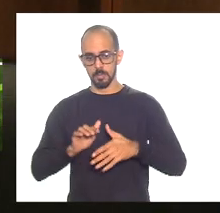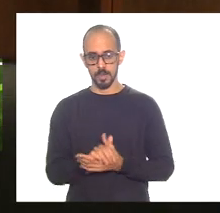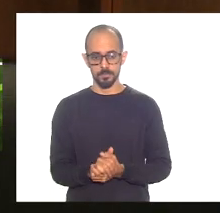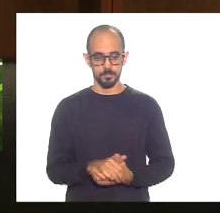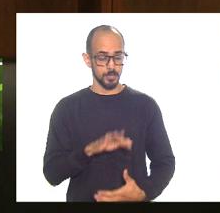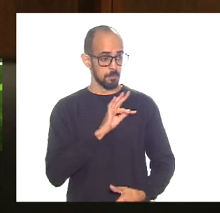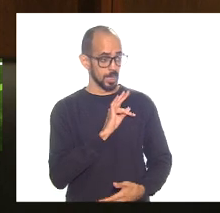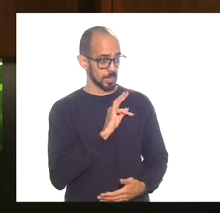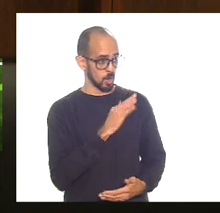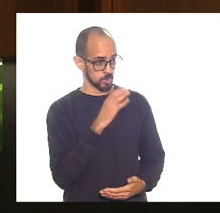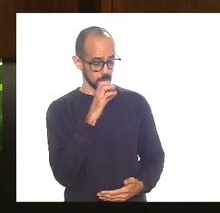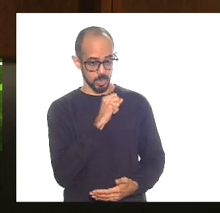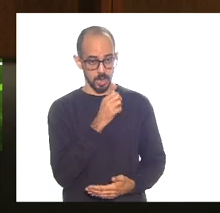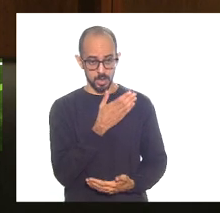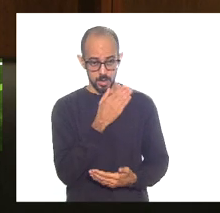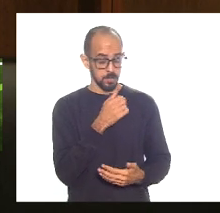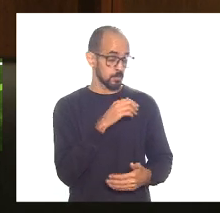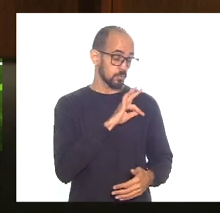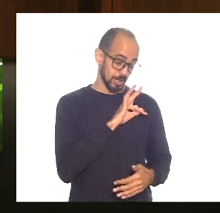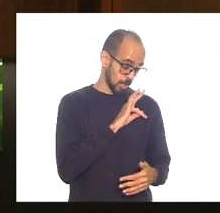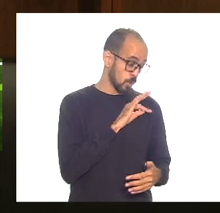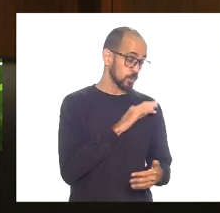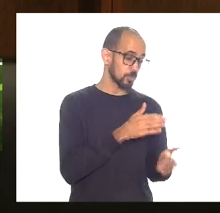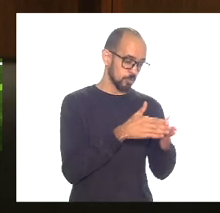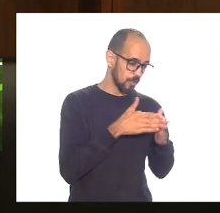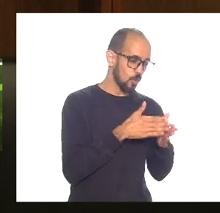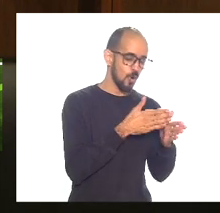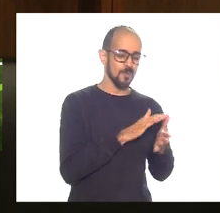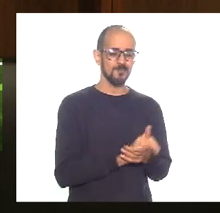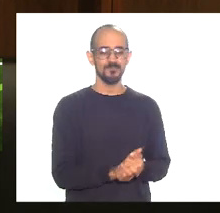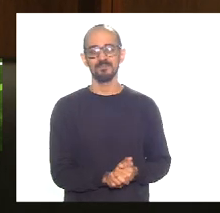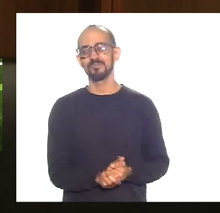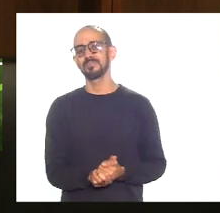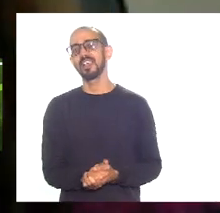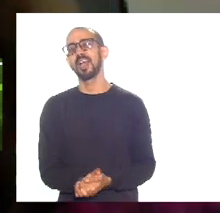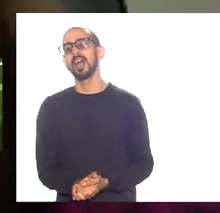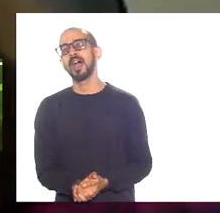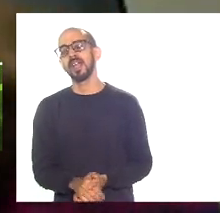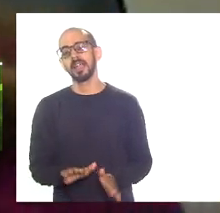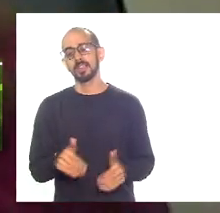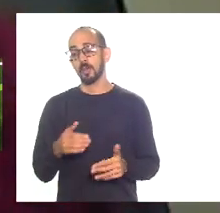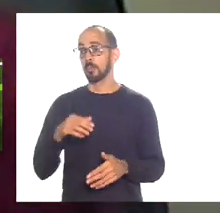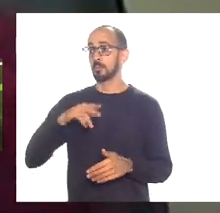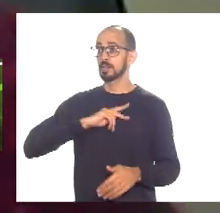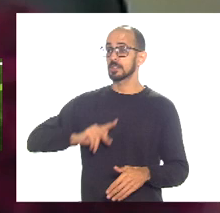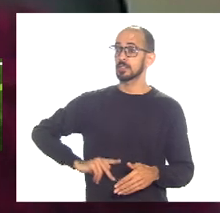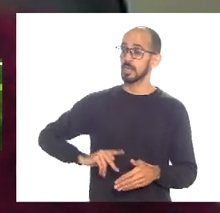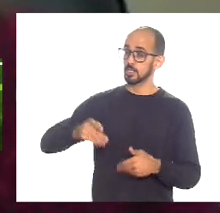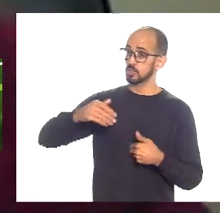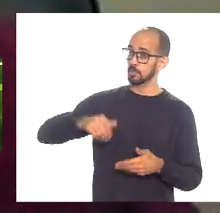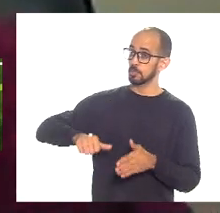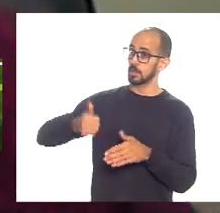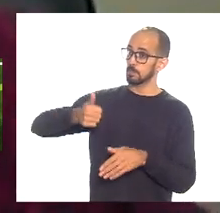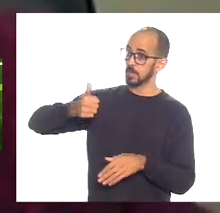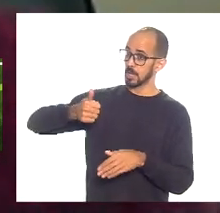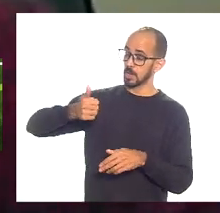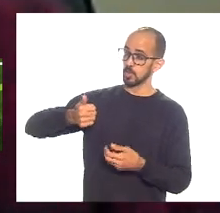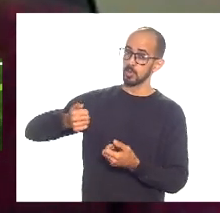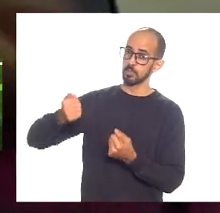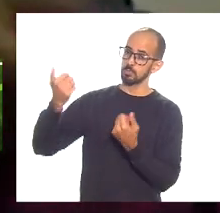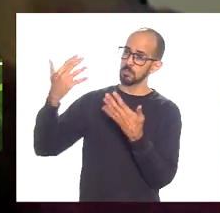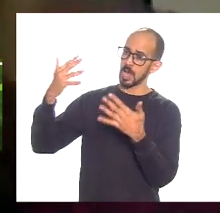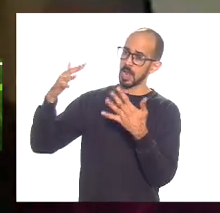Marta Rocha por favor Presidente bom dia a todas e todos primeiramente aqui elogiar o seu artigo